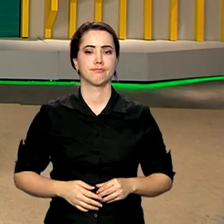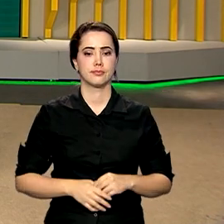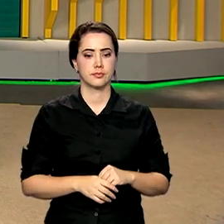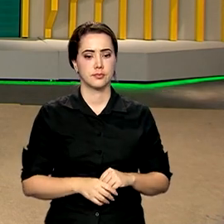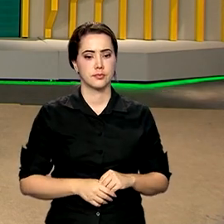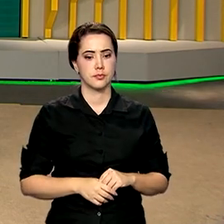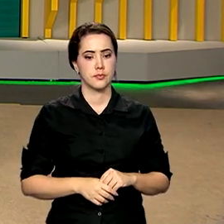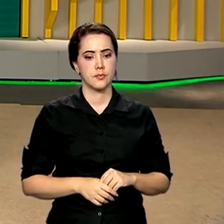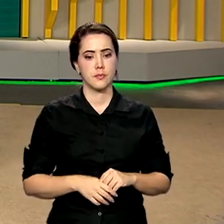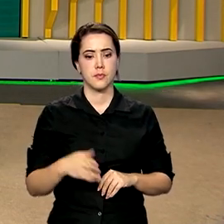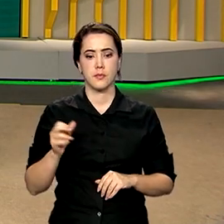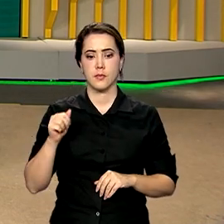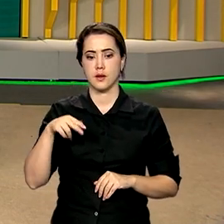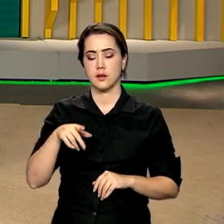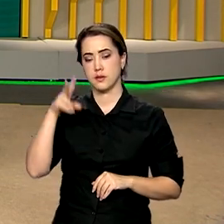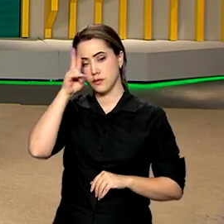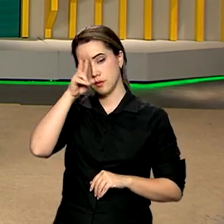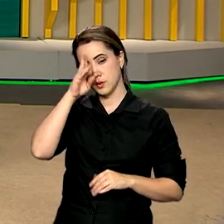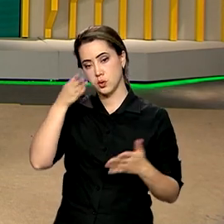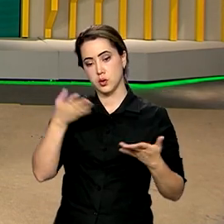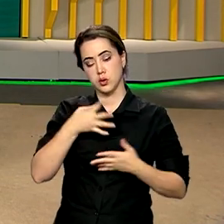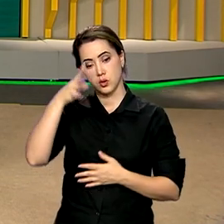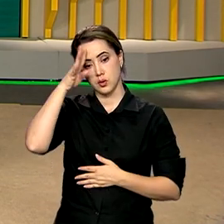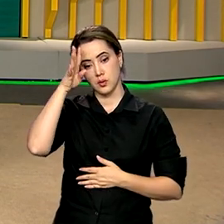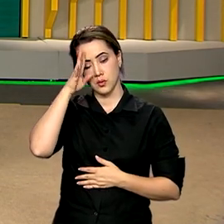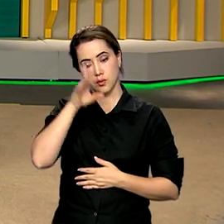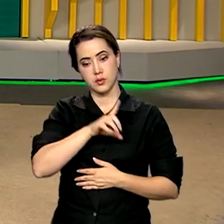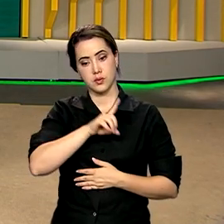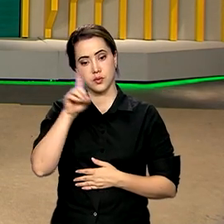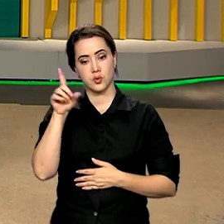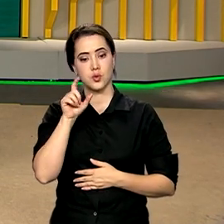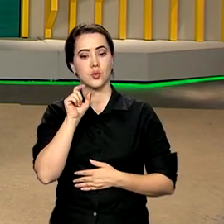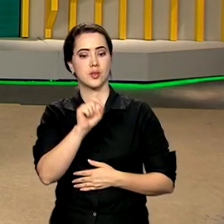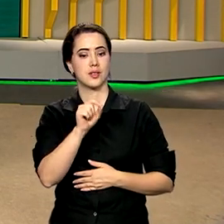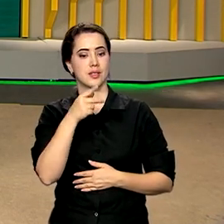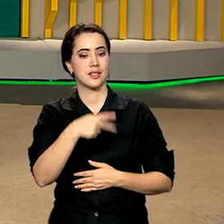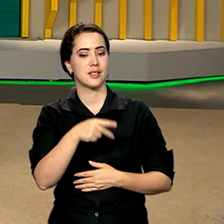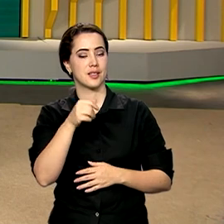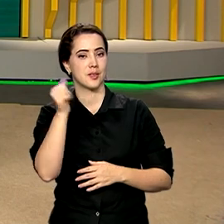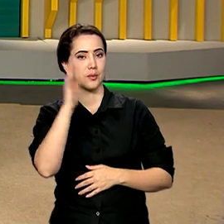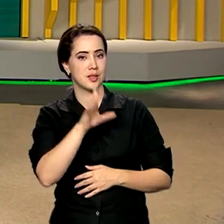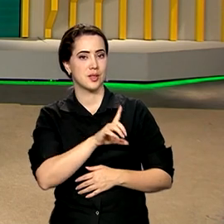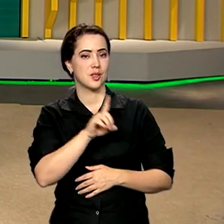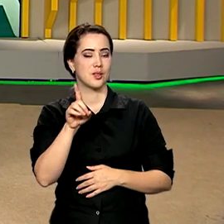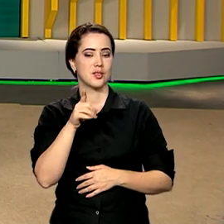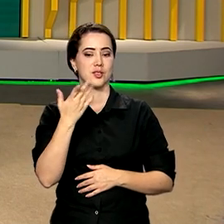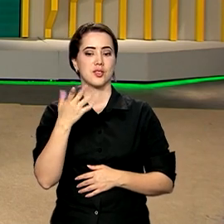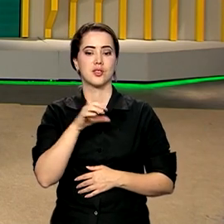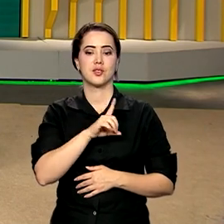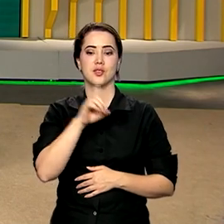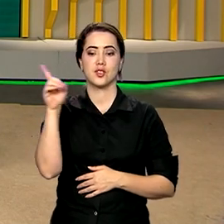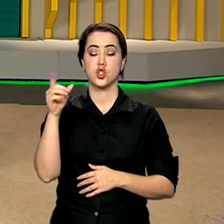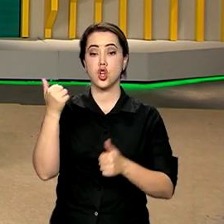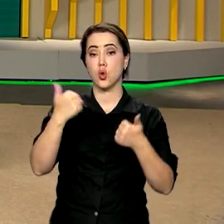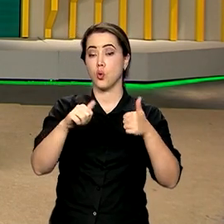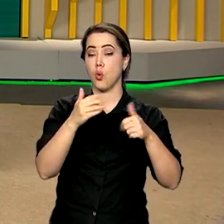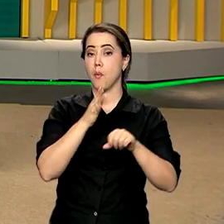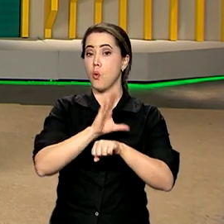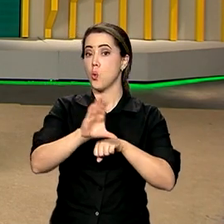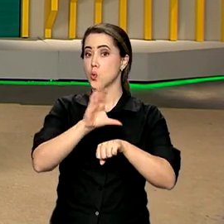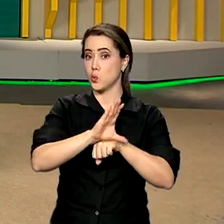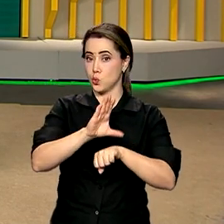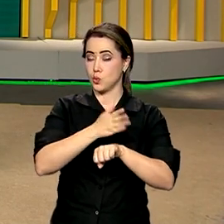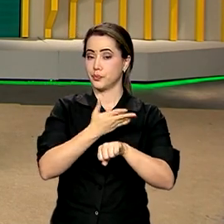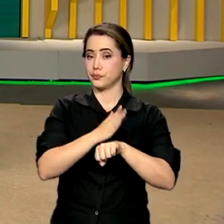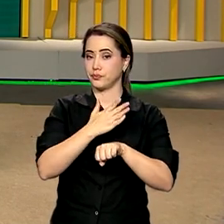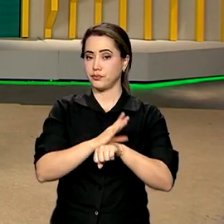Ana, eu estava lembrando que hoje é quarta-feira, né? Dia do que mesmo aqui no Brasil em Dia? Ah, é claro que é dia do Qualifica, o quadro